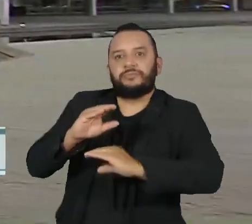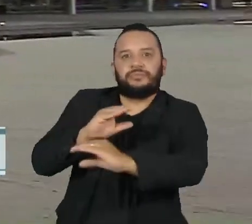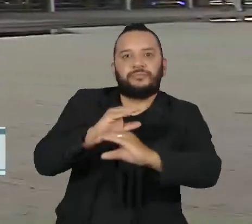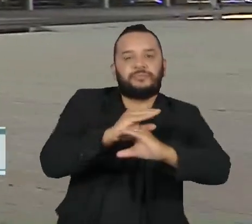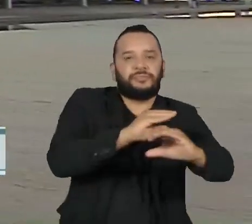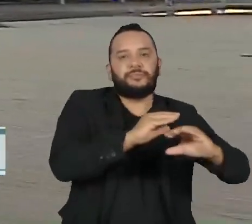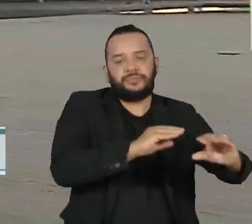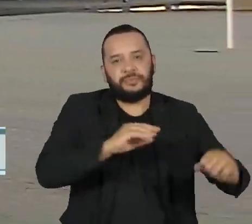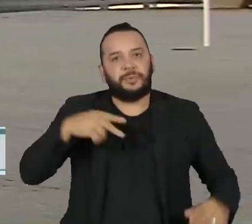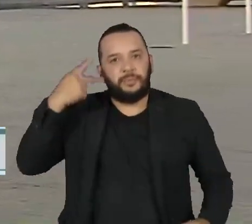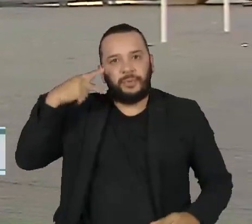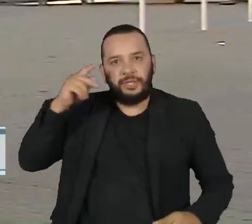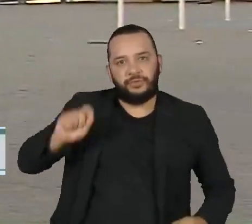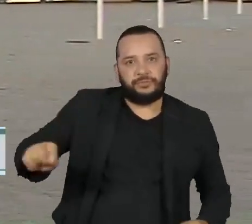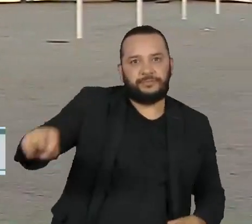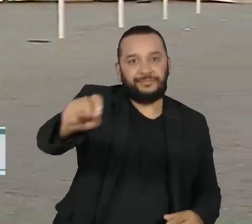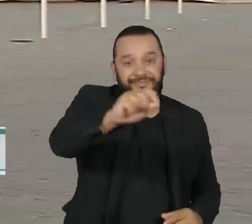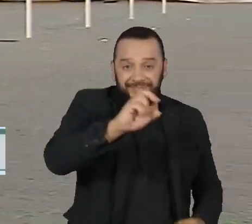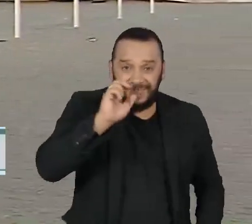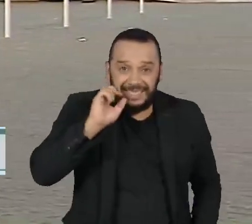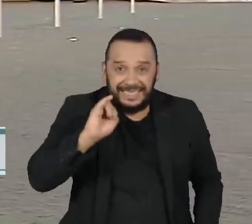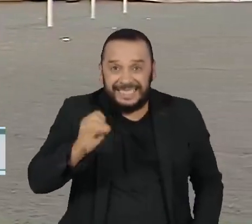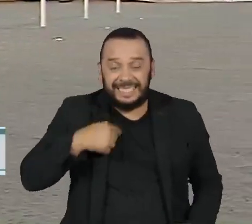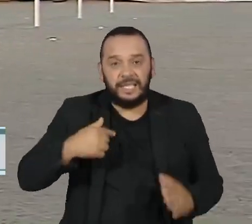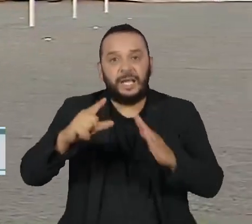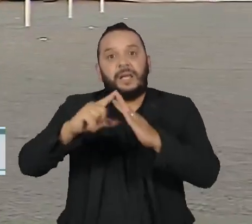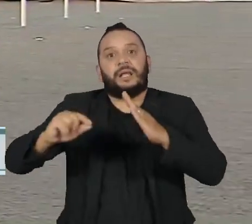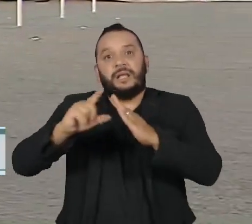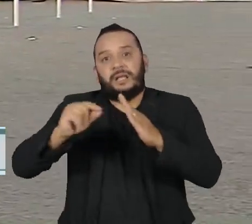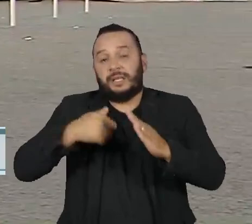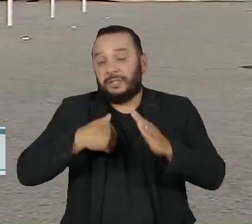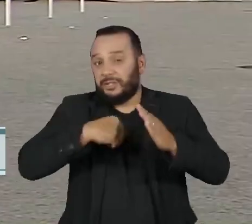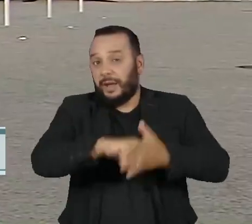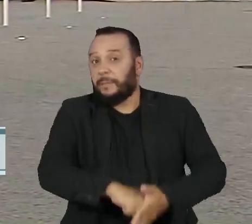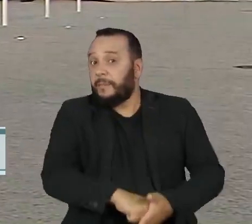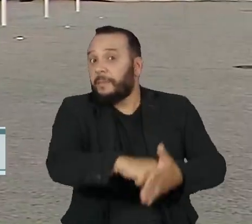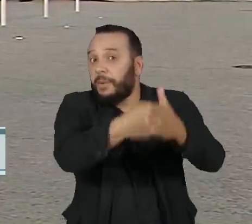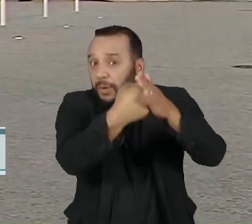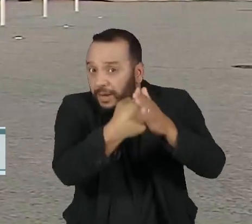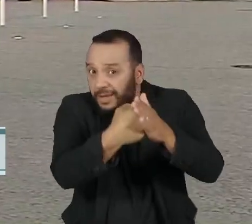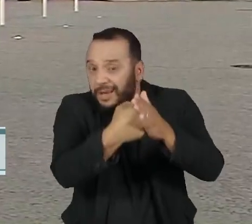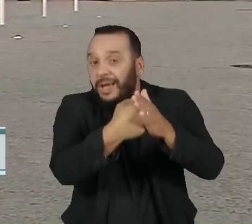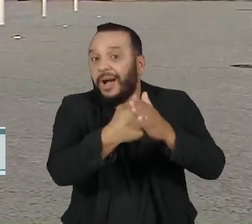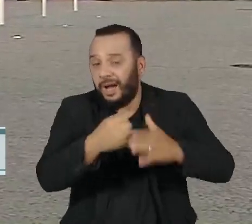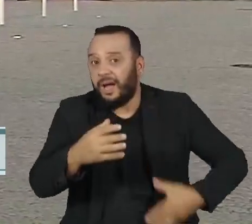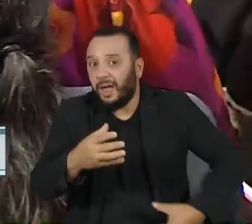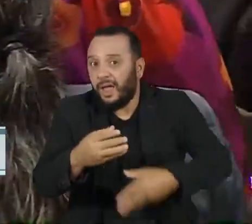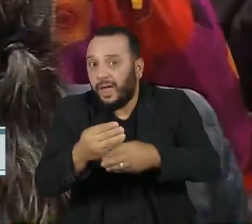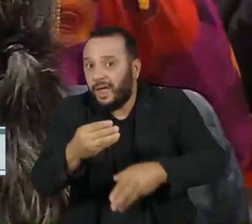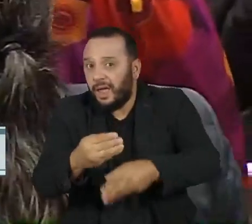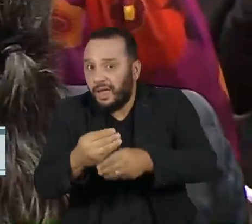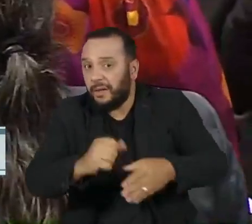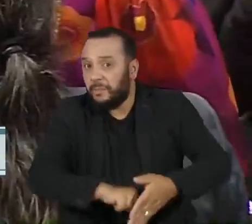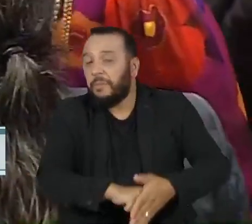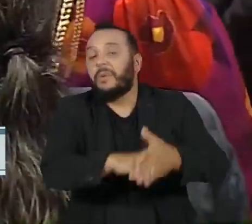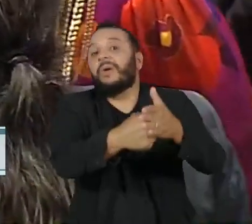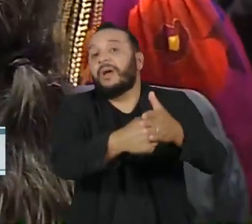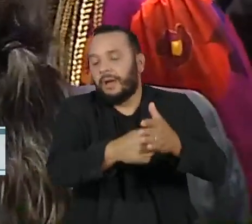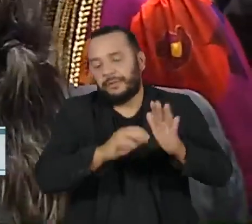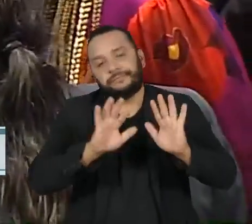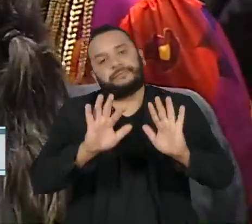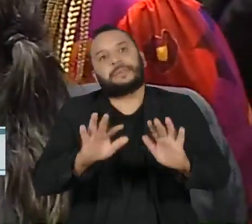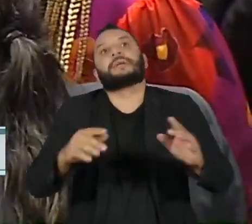determina que, caso o Planalto decida congelar as emendas parlamentares não impositivas, precisará